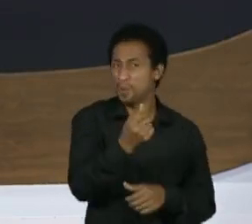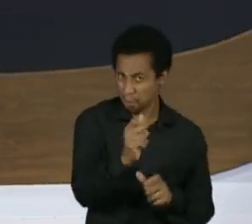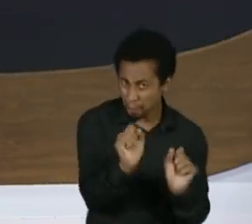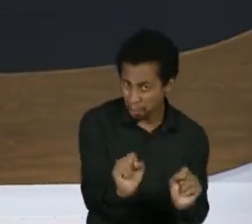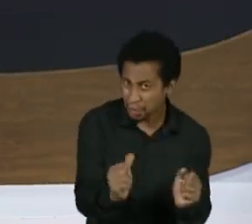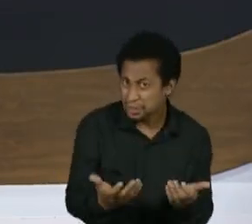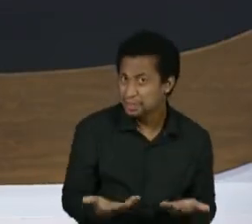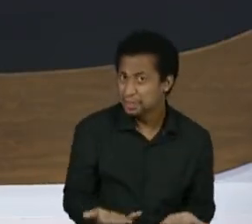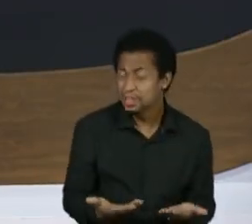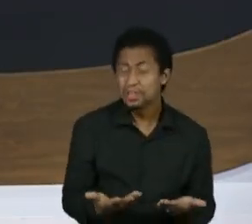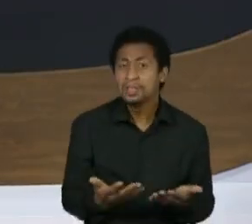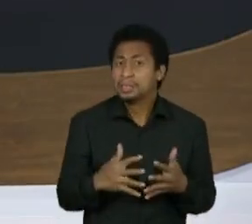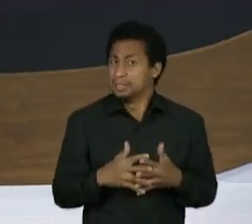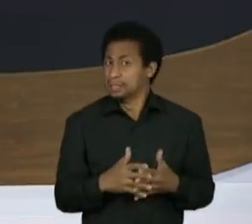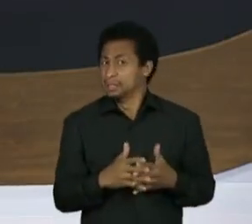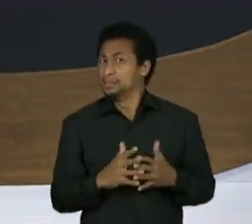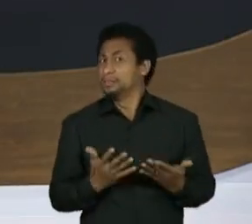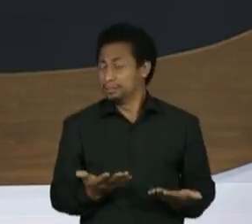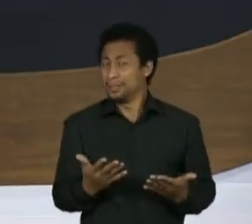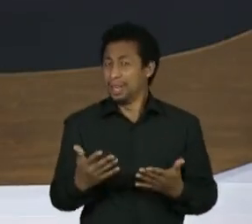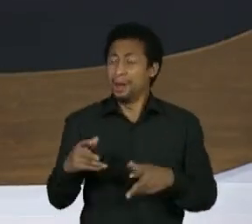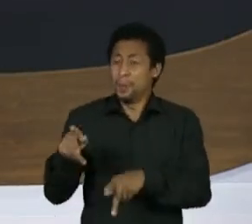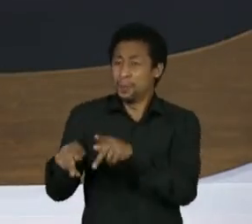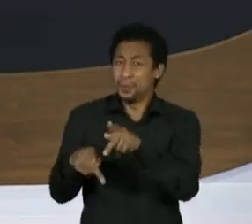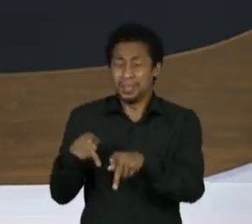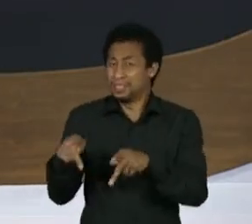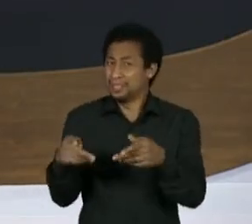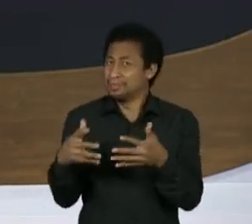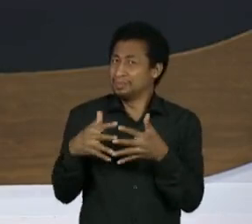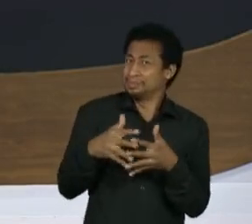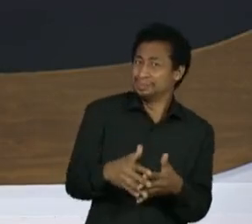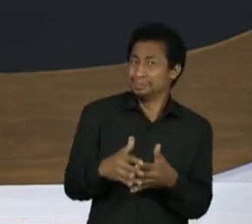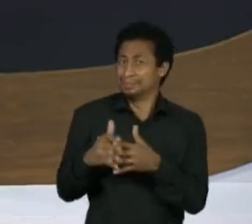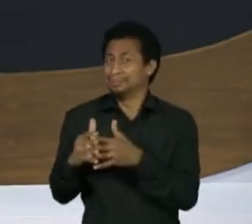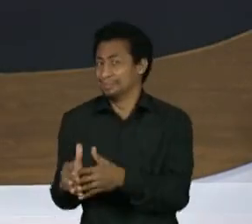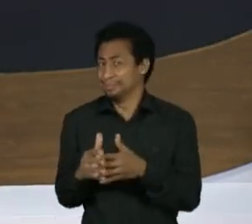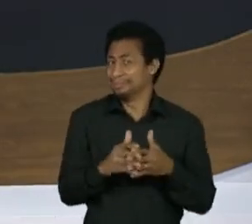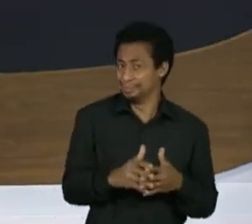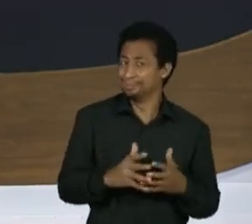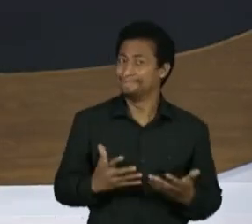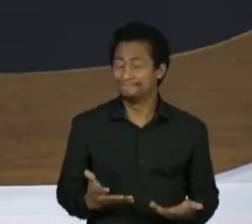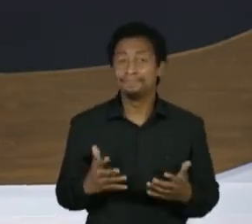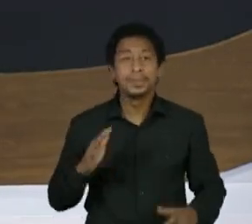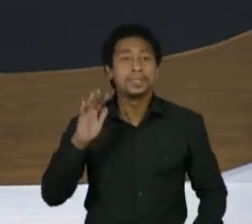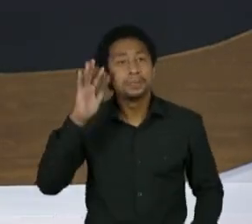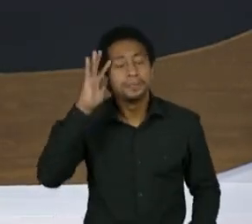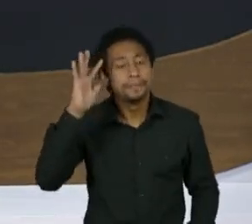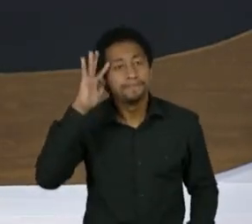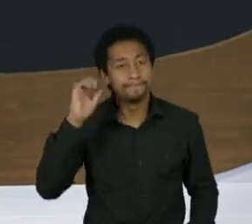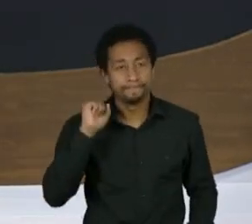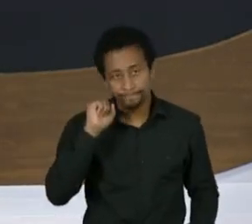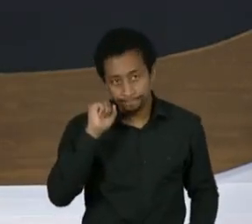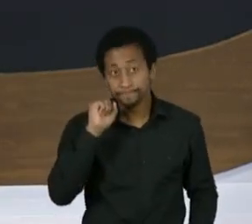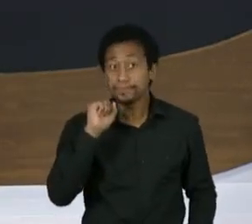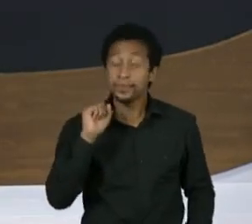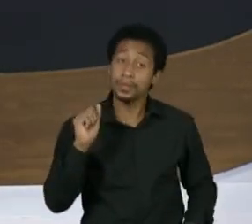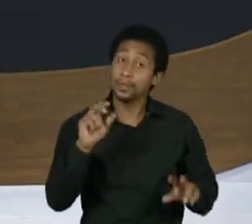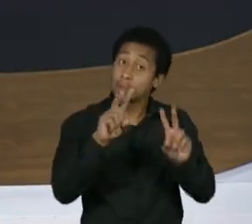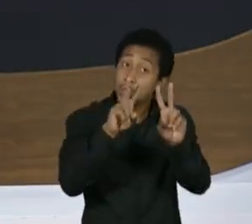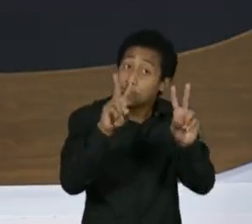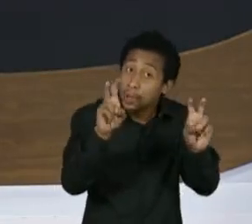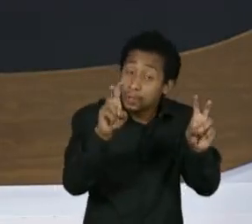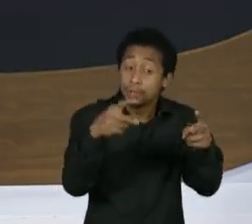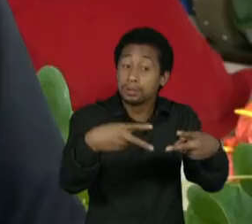difundida na sociedade. Diante desse quadro, portanto, olhando para o assunto segundo a